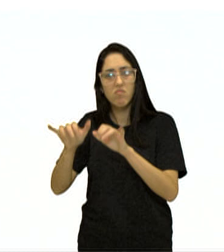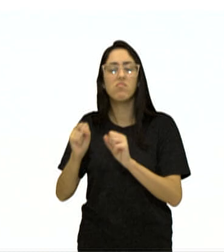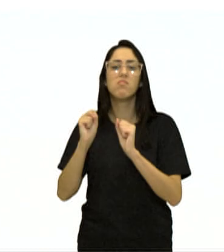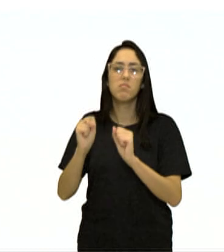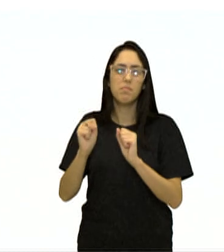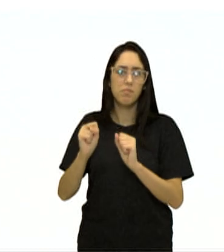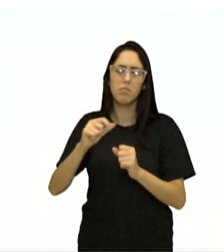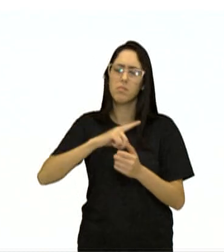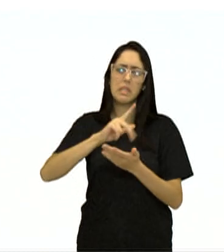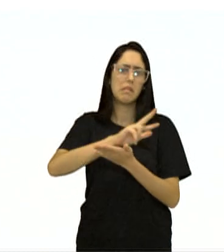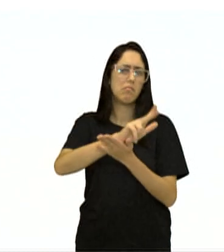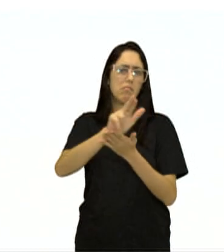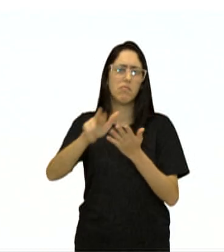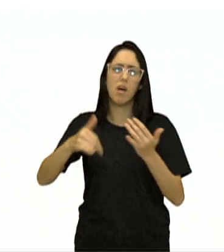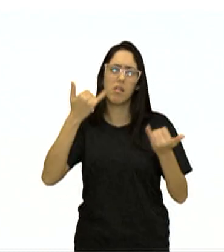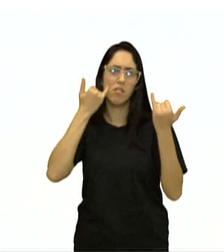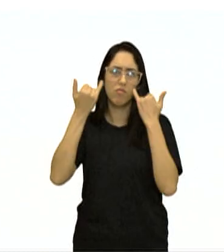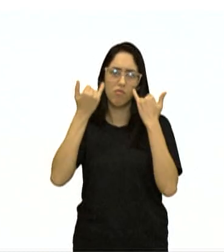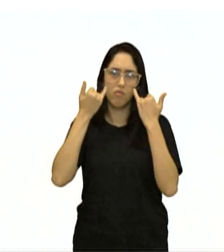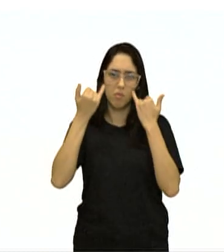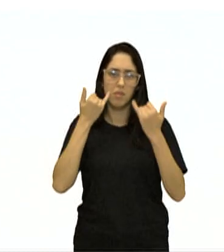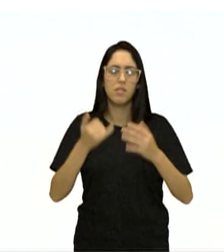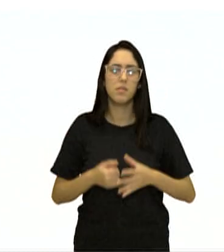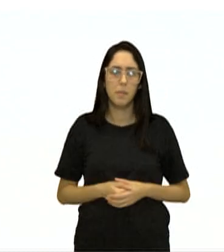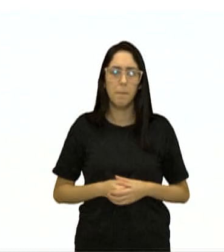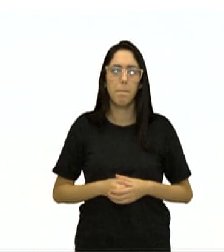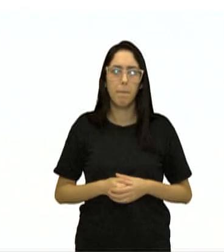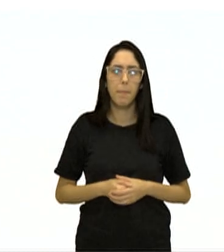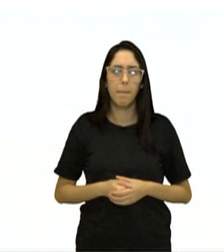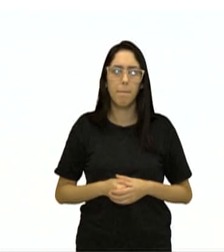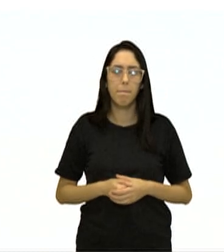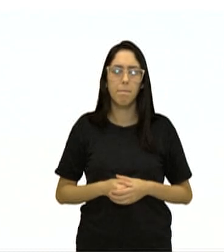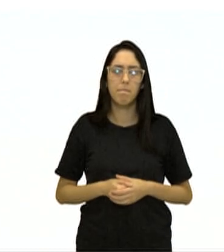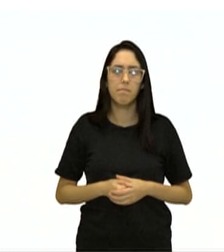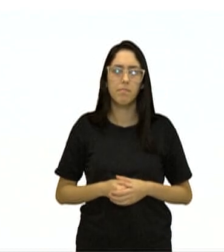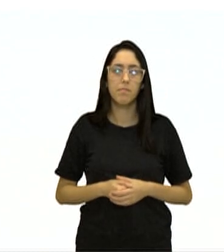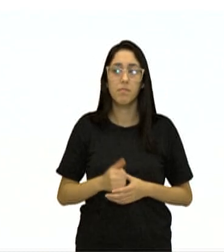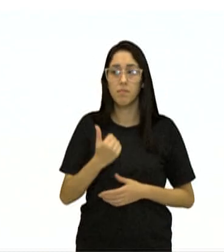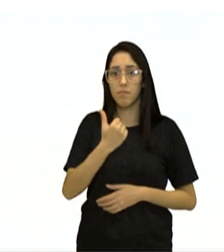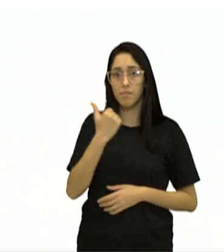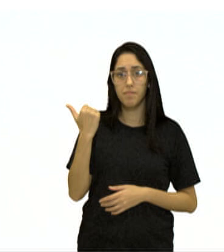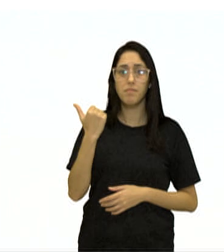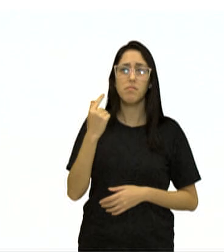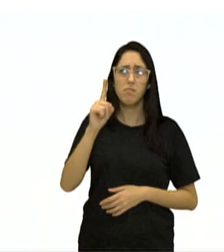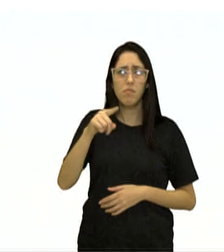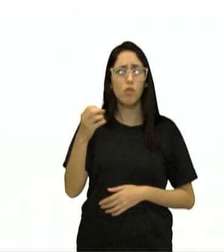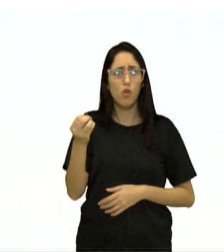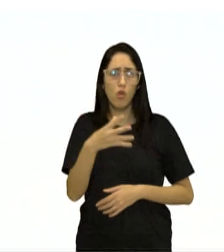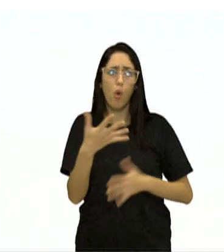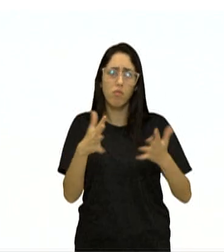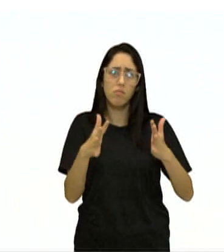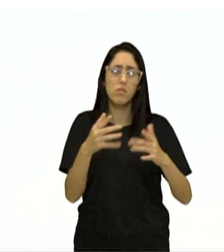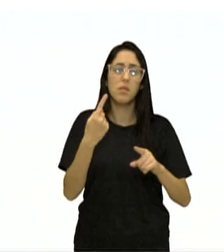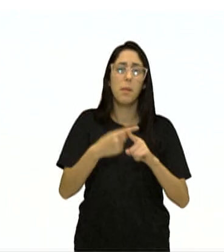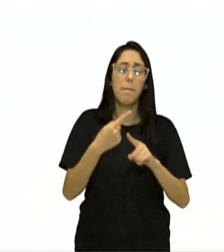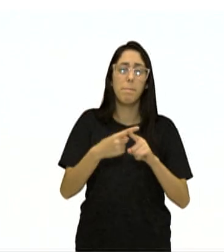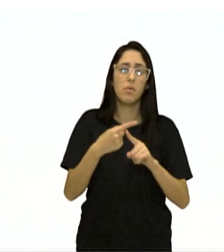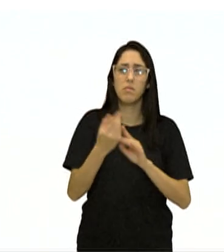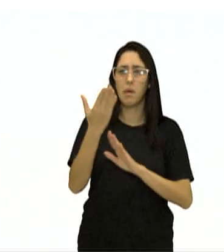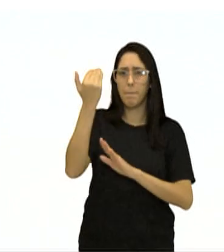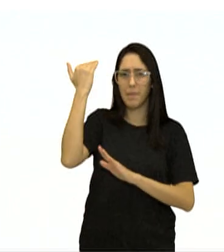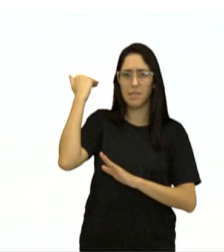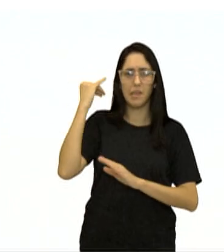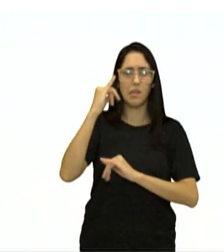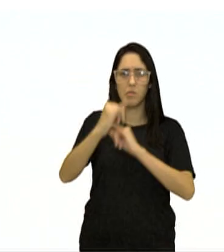série de informações. E por que eu digo que é relativamente nova? Porque antes do advento da internet,